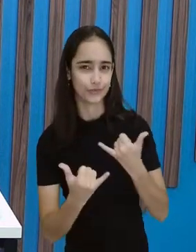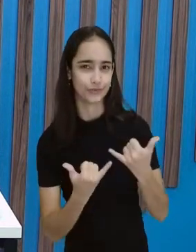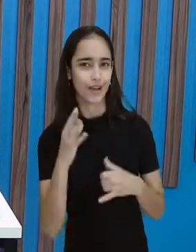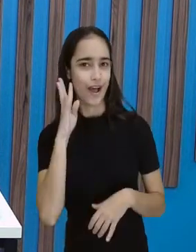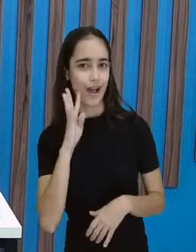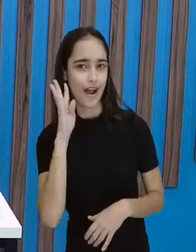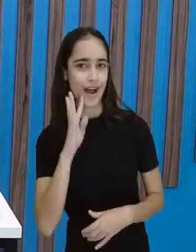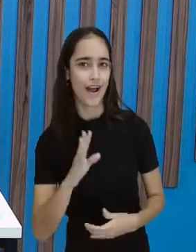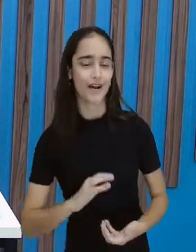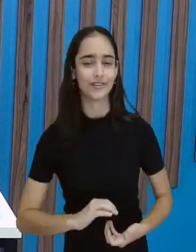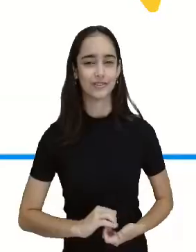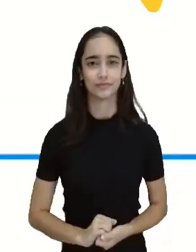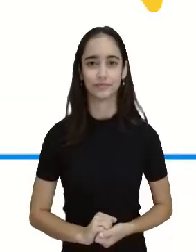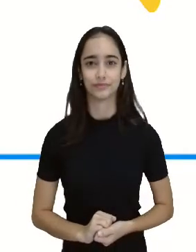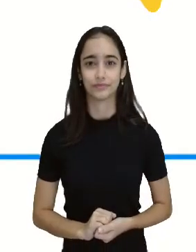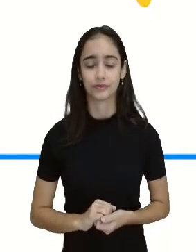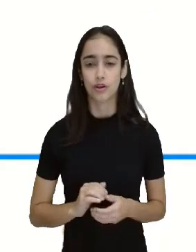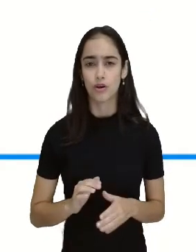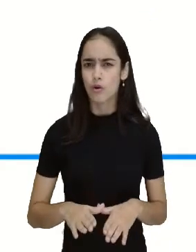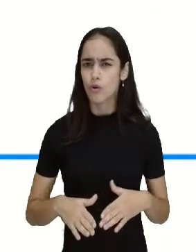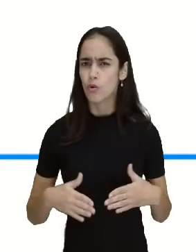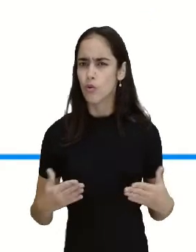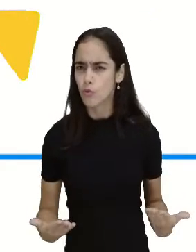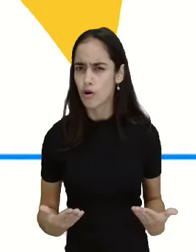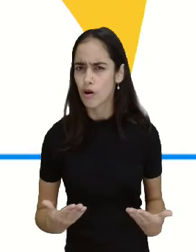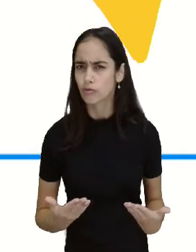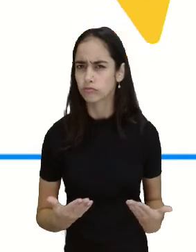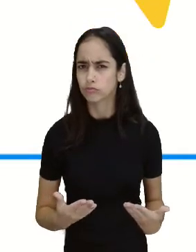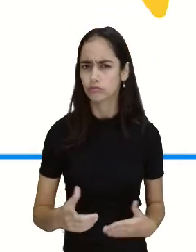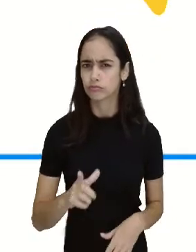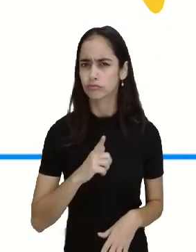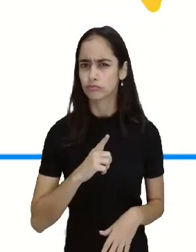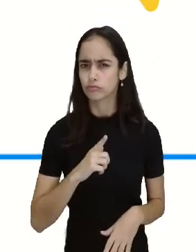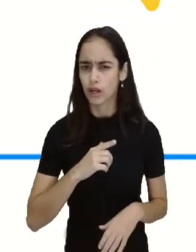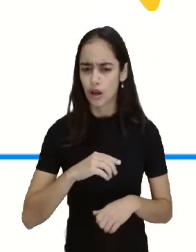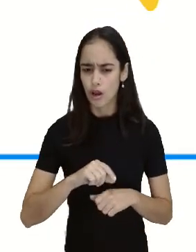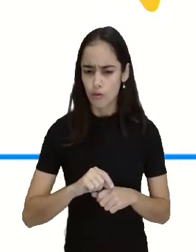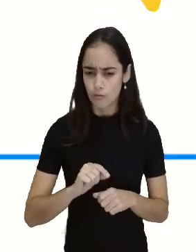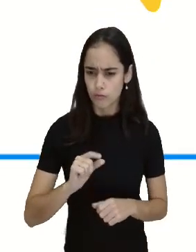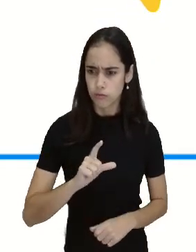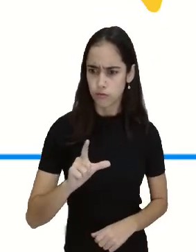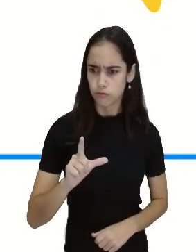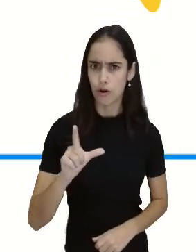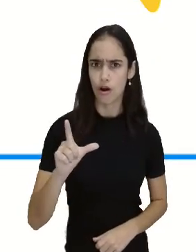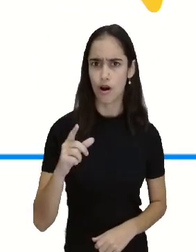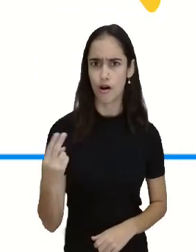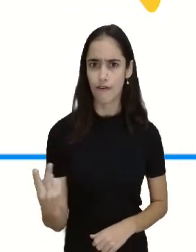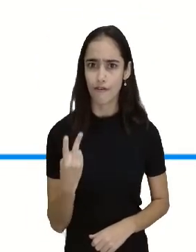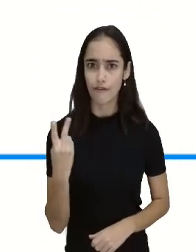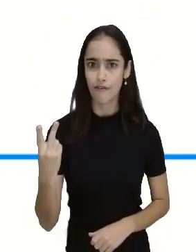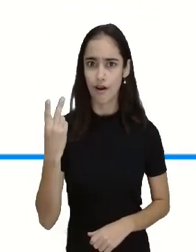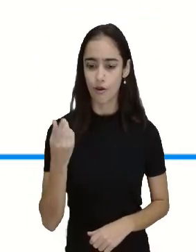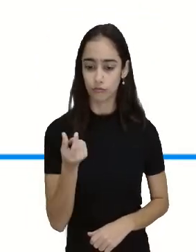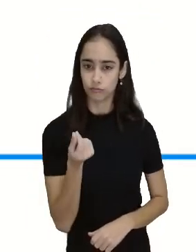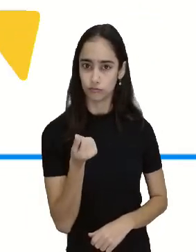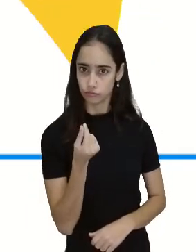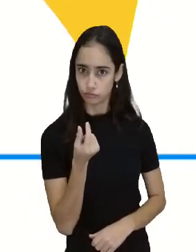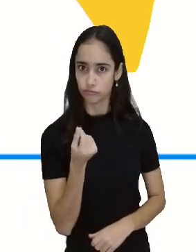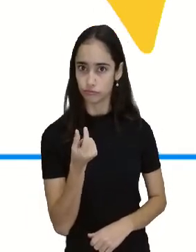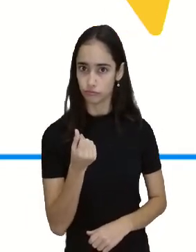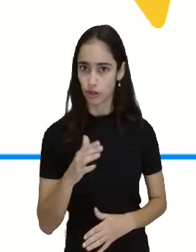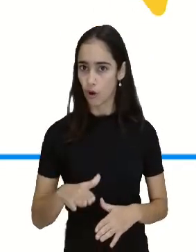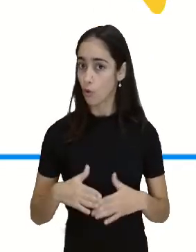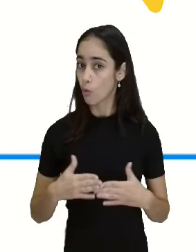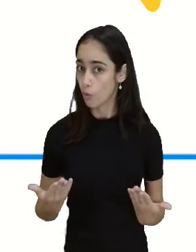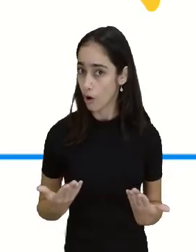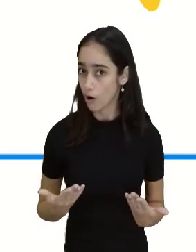Então, quem tem maior valor monetário? Já vou trazer aí uma alternativa, quer dizer, uma pergunta, e